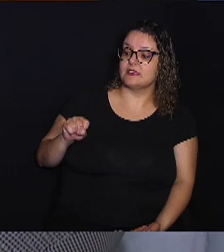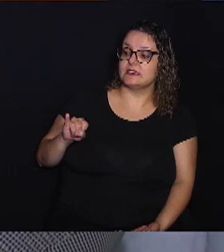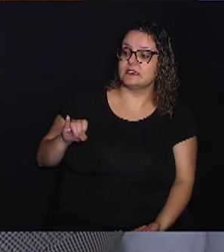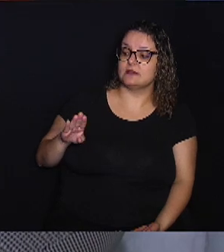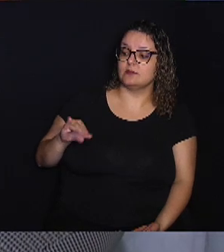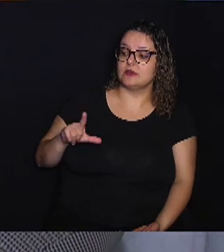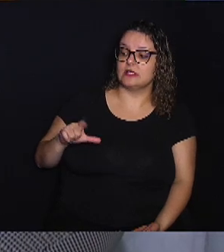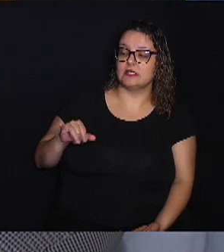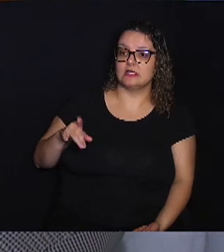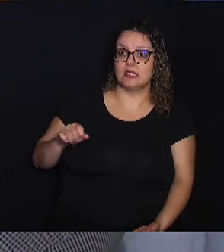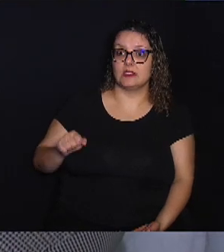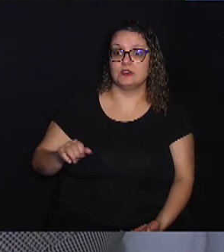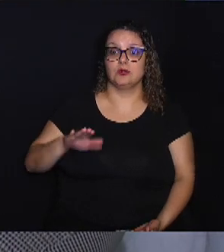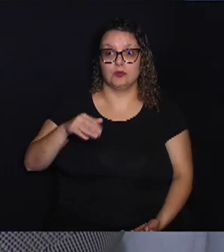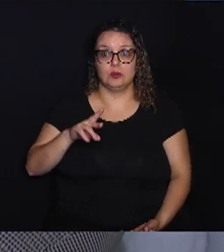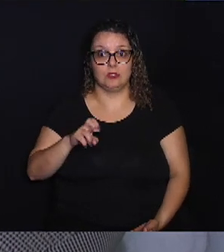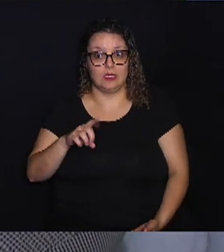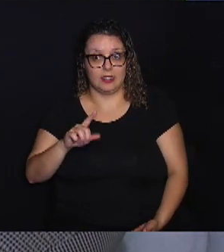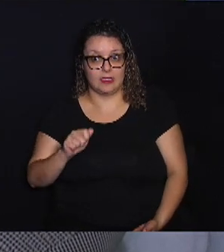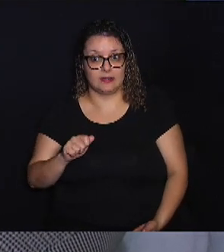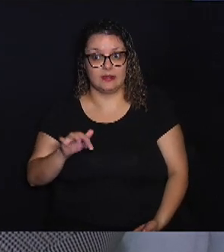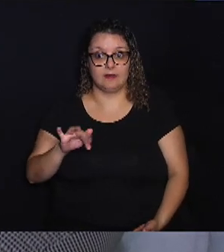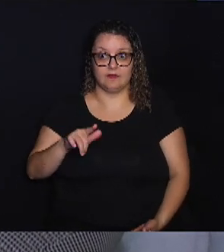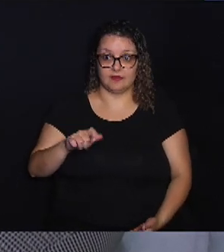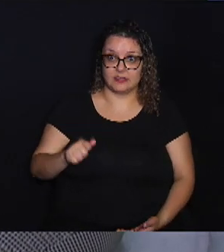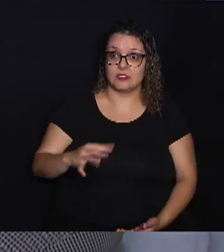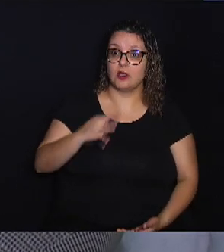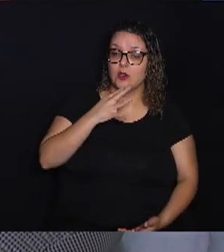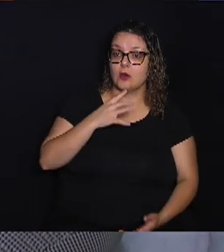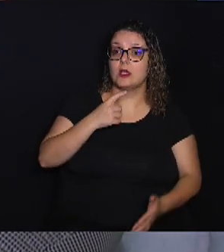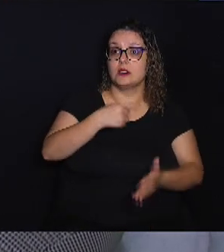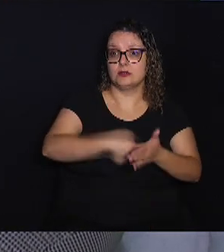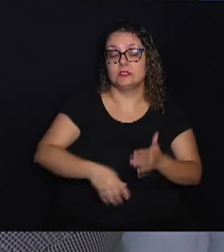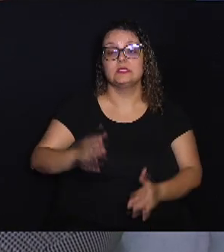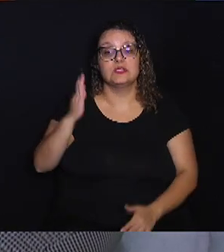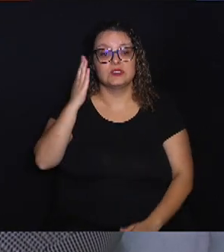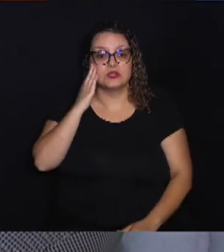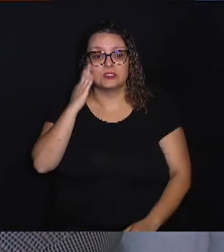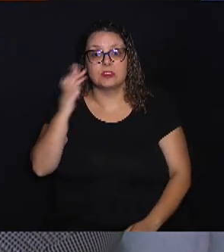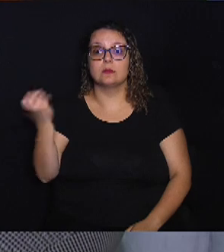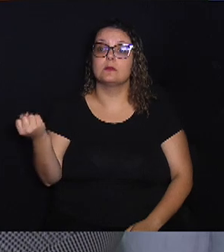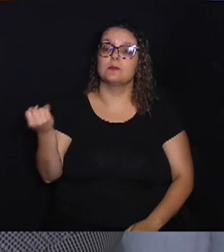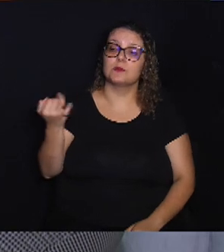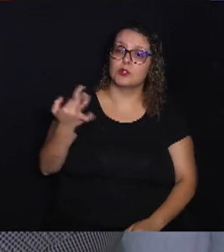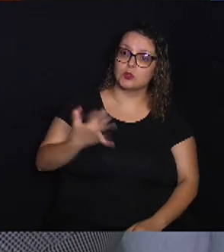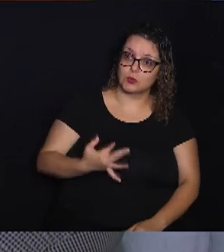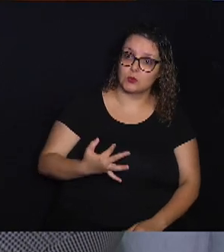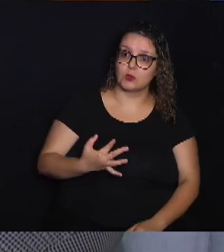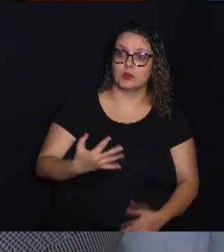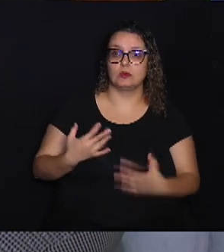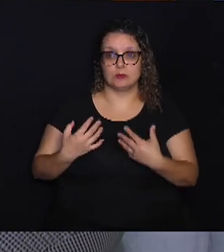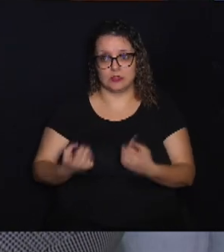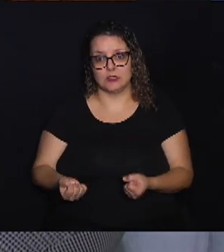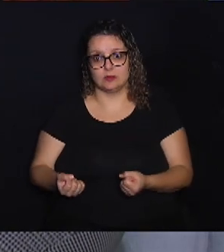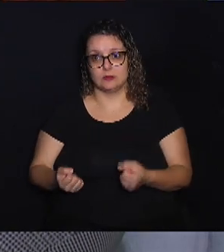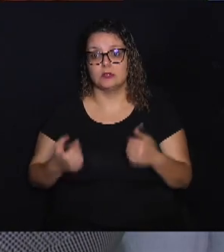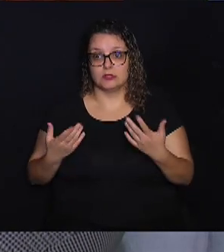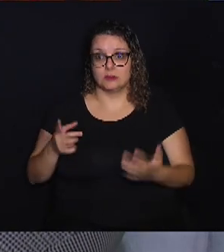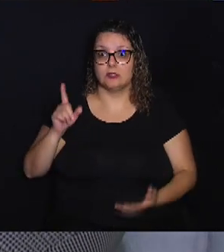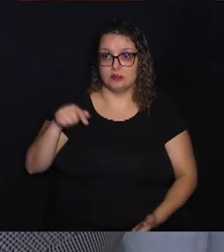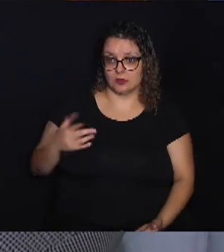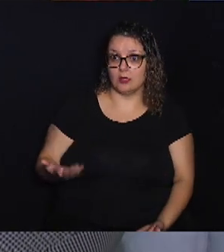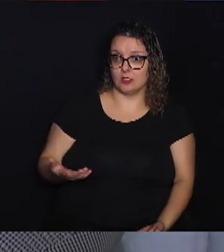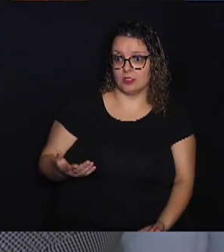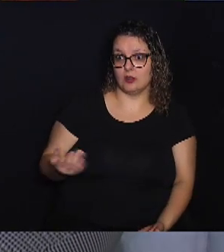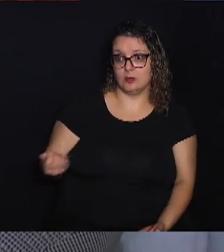você está na renda fixa, quando você aplica, você conhece a taxa e você sabe quanto você vai receber. Então, isso é